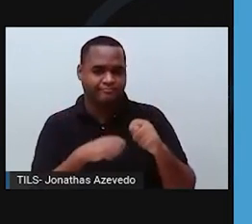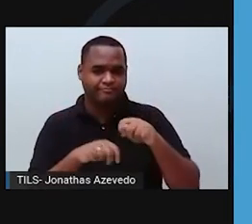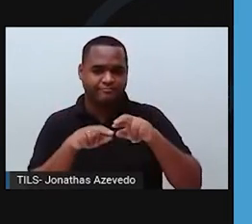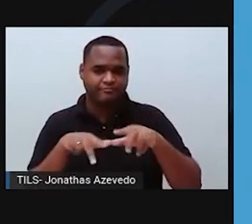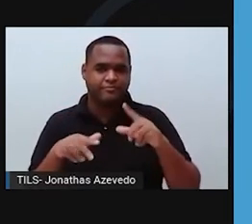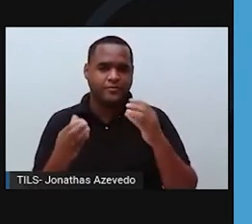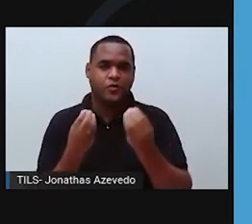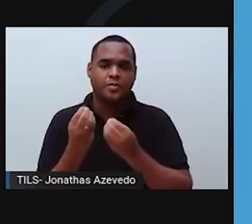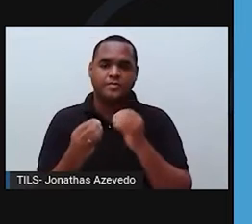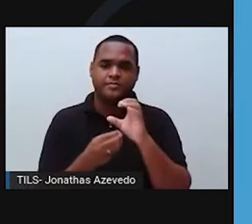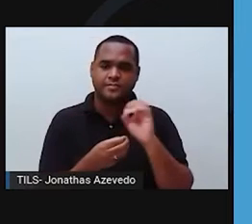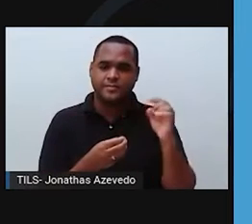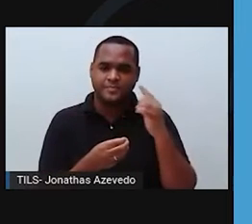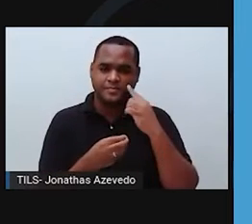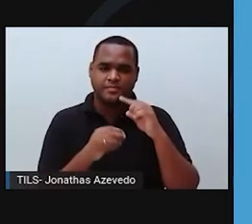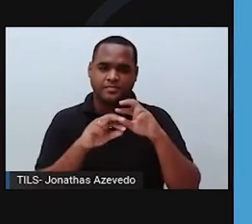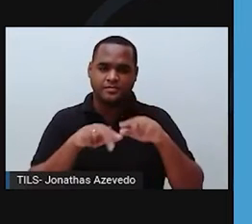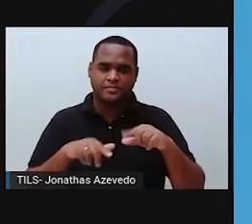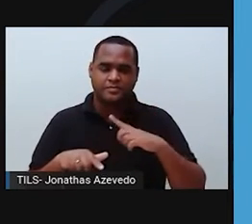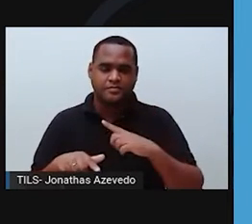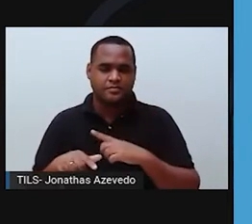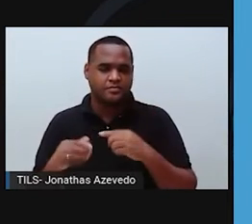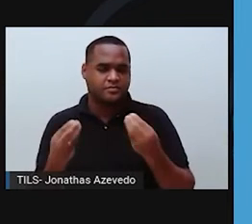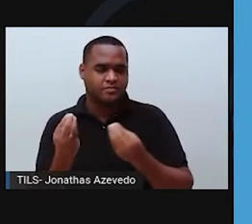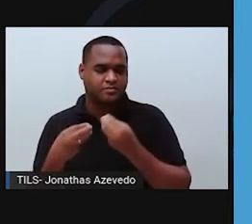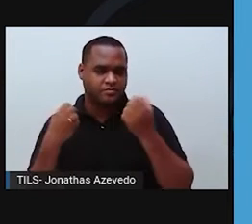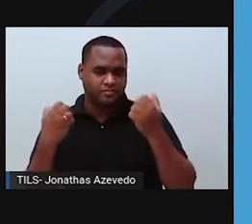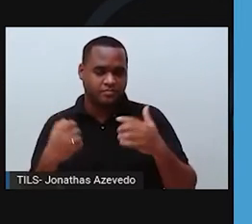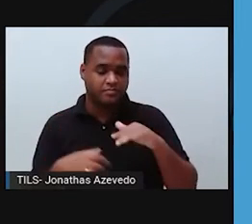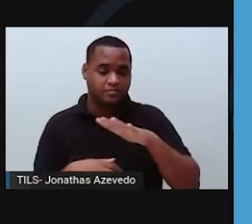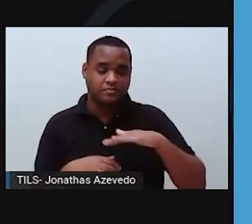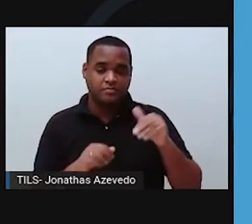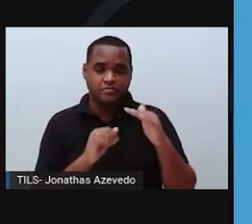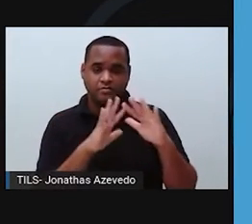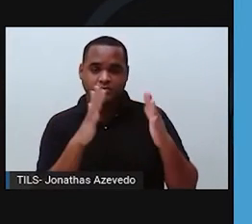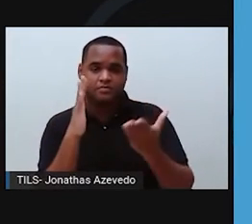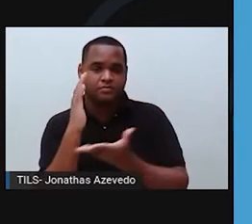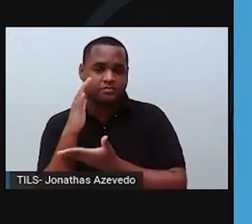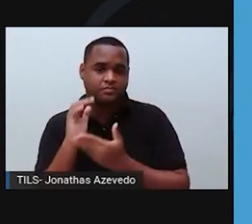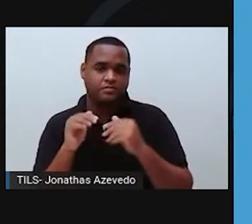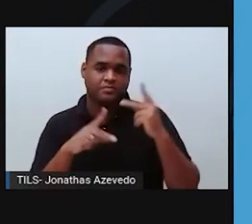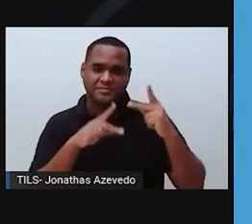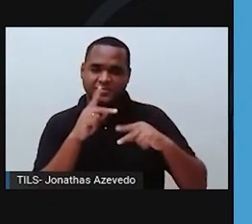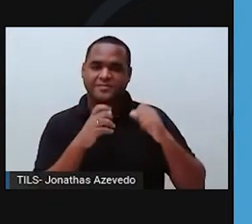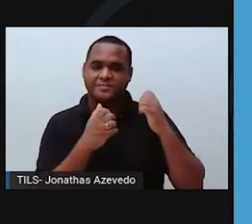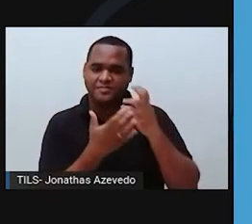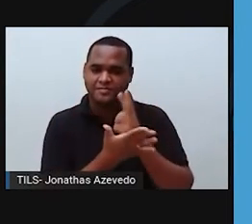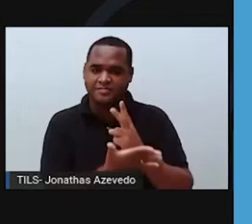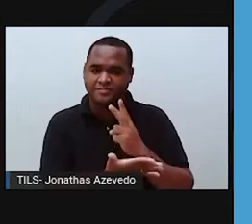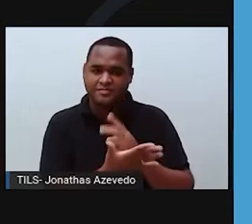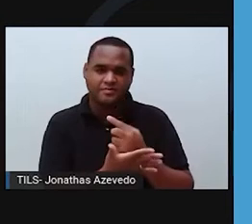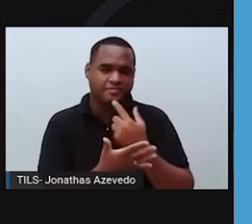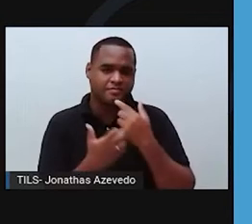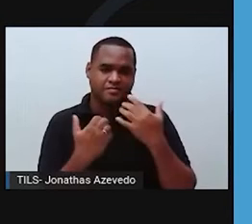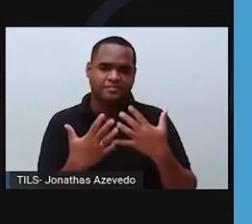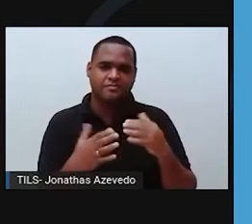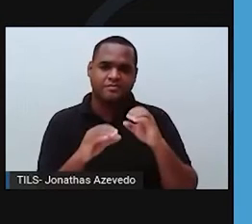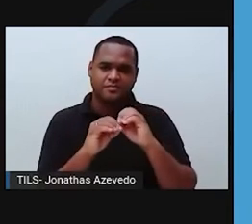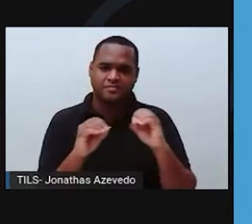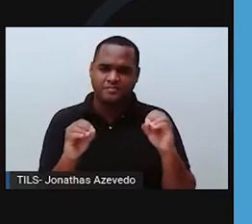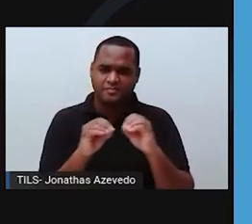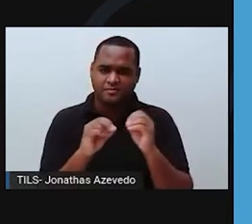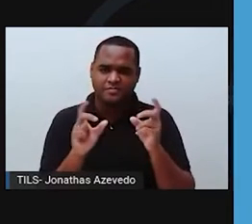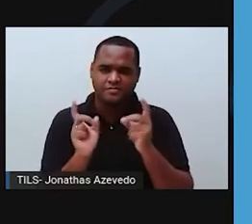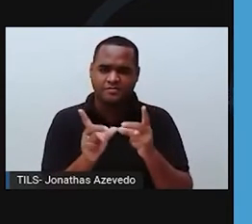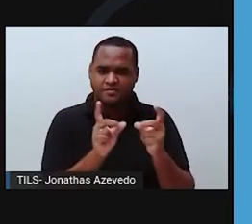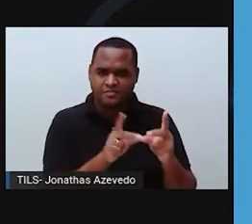Dentre as medidas necessárias para zerar o desmatamento estão a adoção de políticas ambientais efetivas e perenes, restrição drástica do